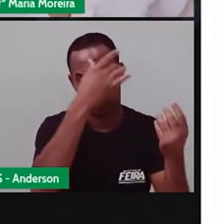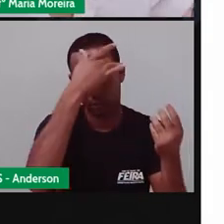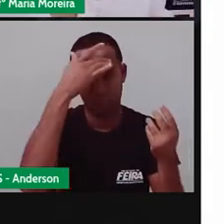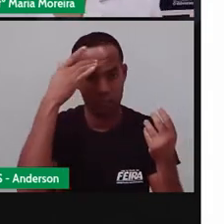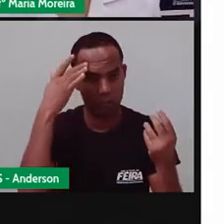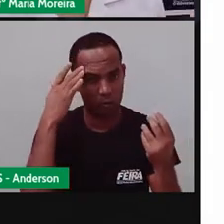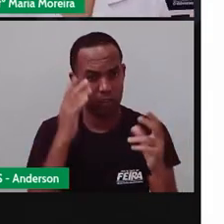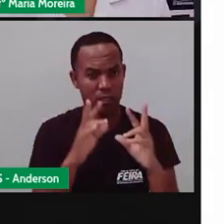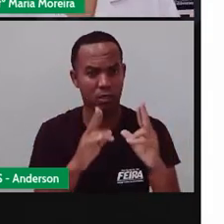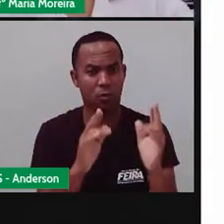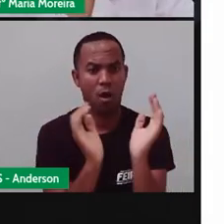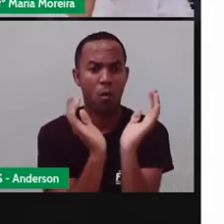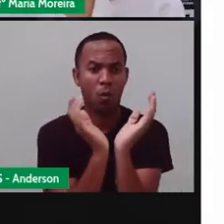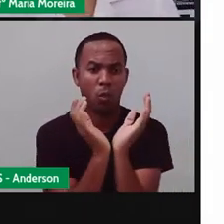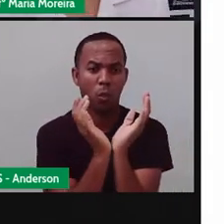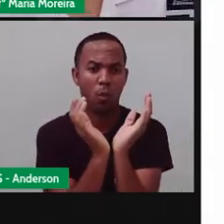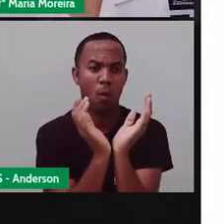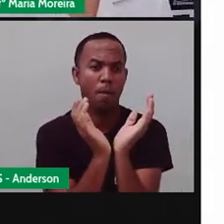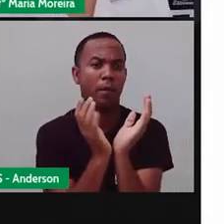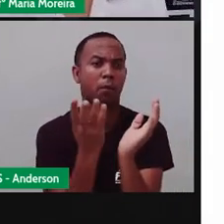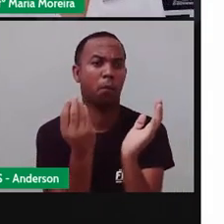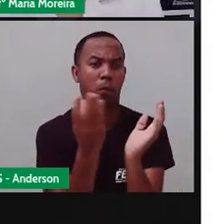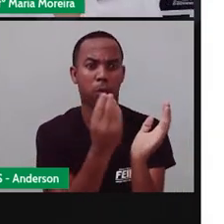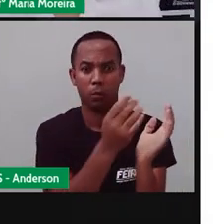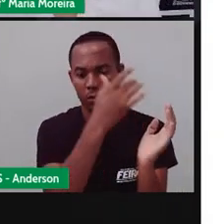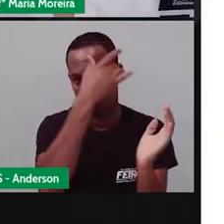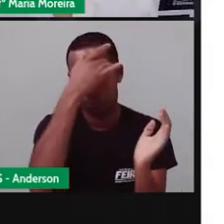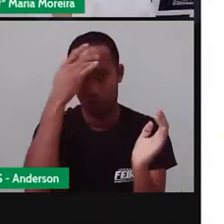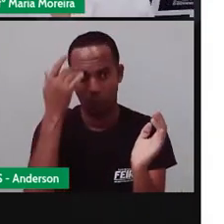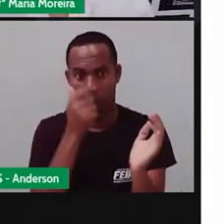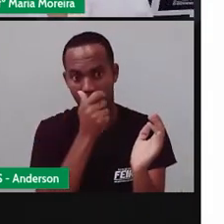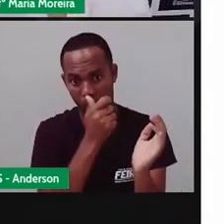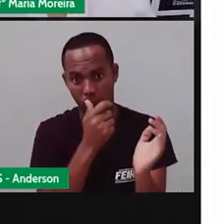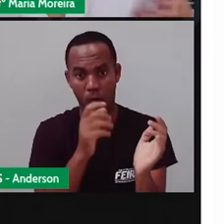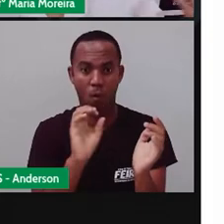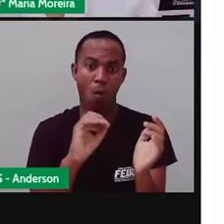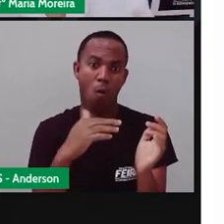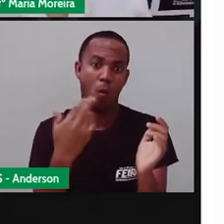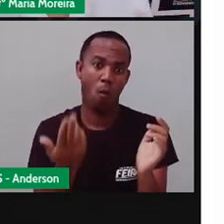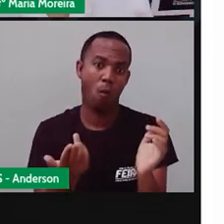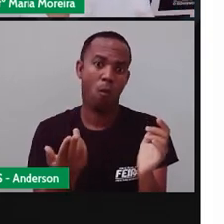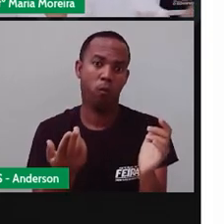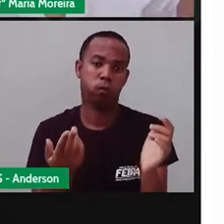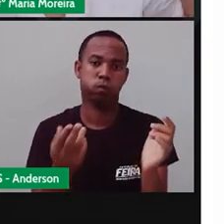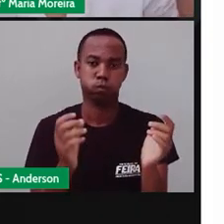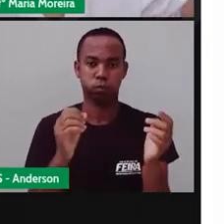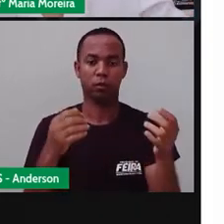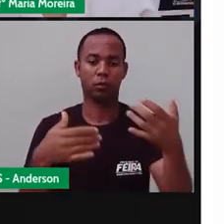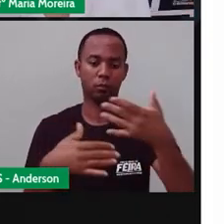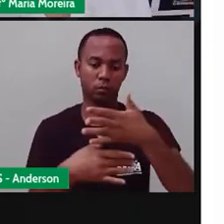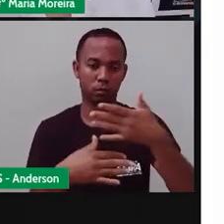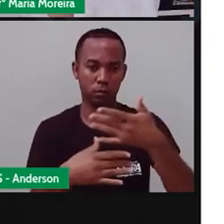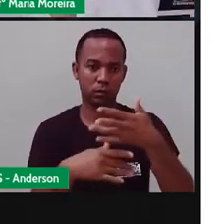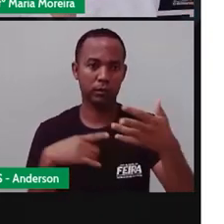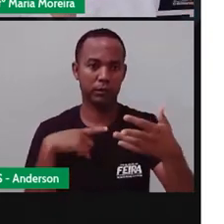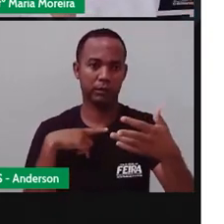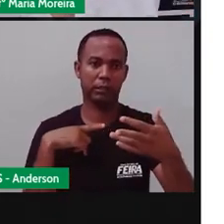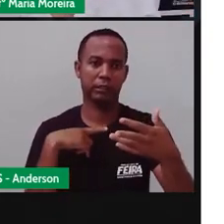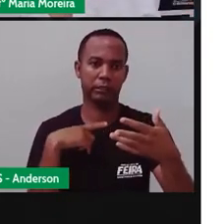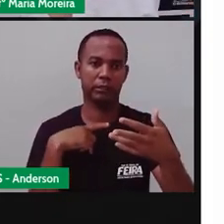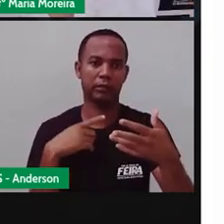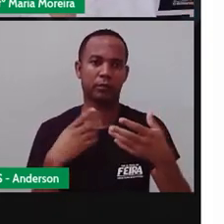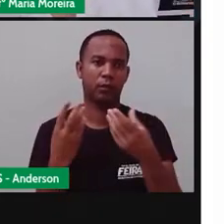Tomba, que mora muita gente, com uma cidade nova que mora muita gente. Ou menos, por exemplo, como a Santa Mônica, que é um